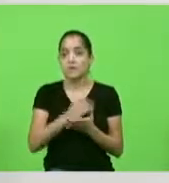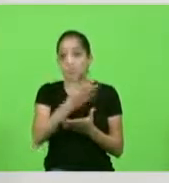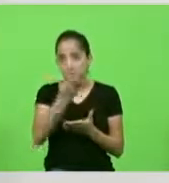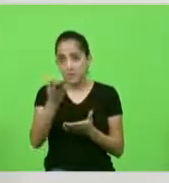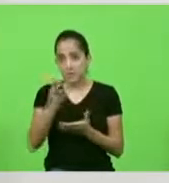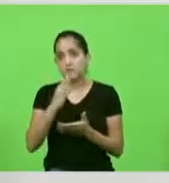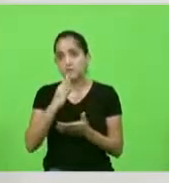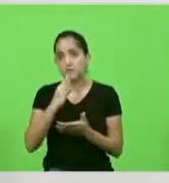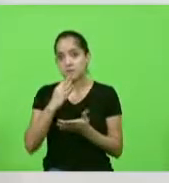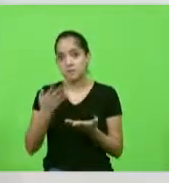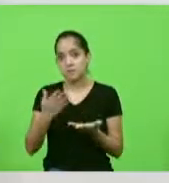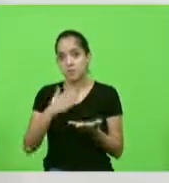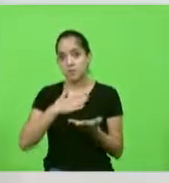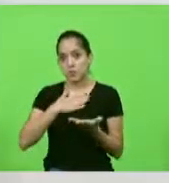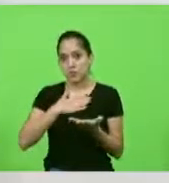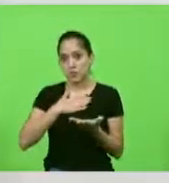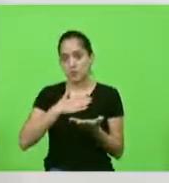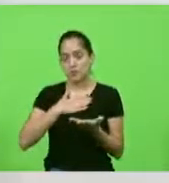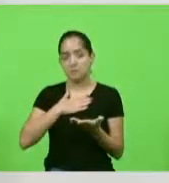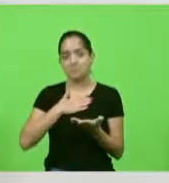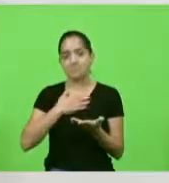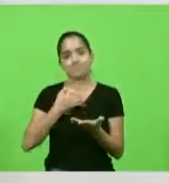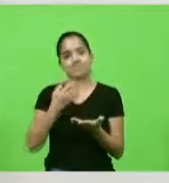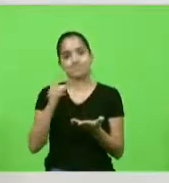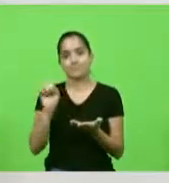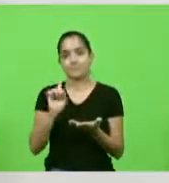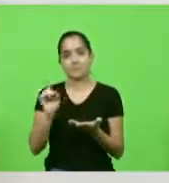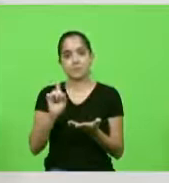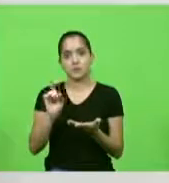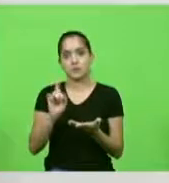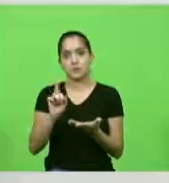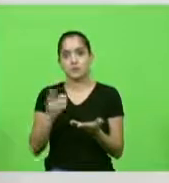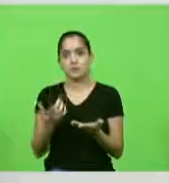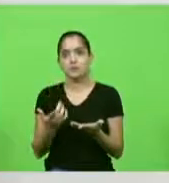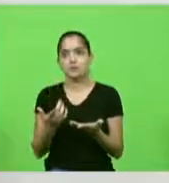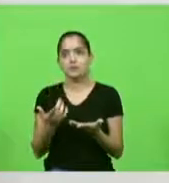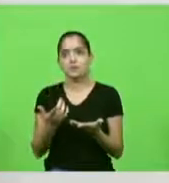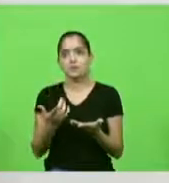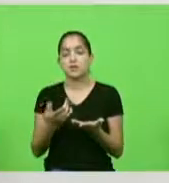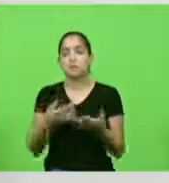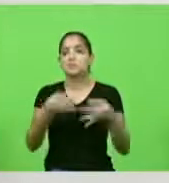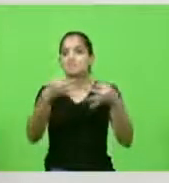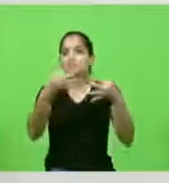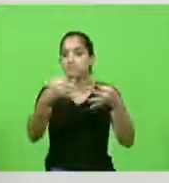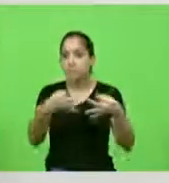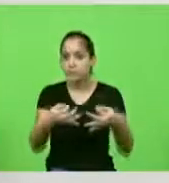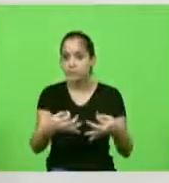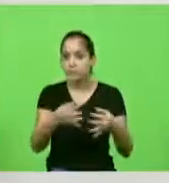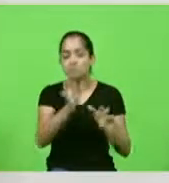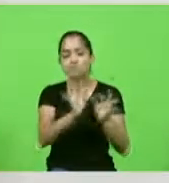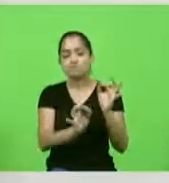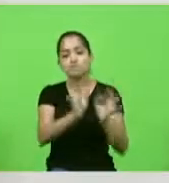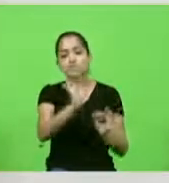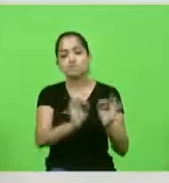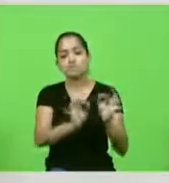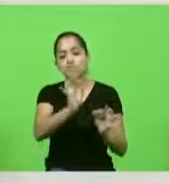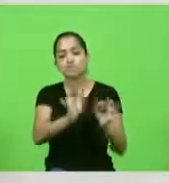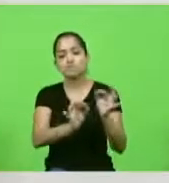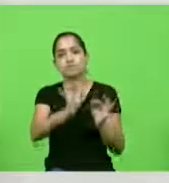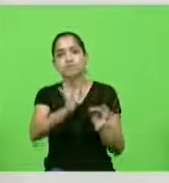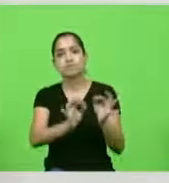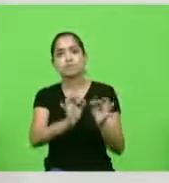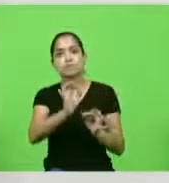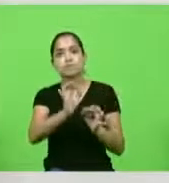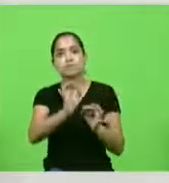sabe que eu não sou assim. Justiça só é justa quando